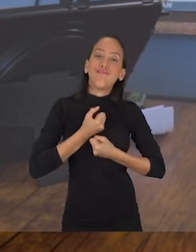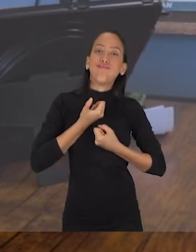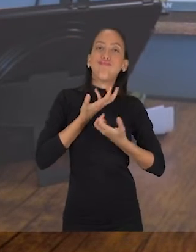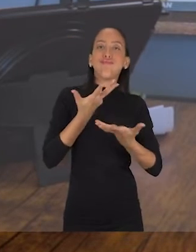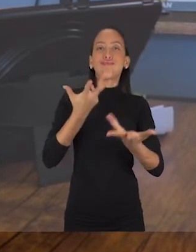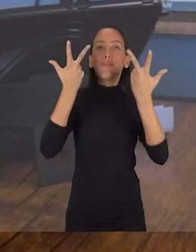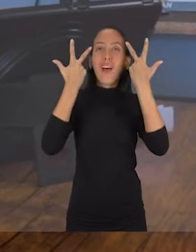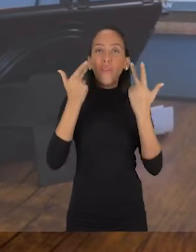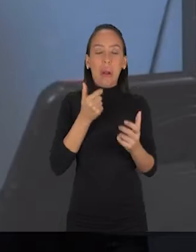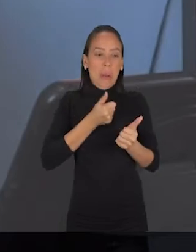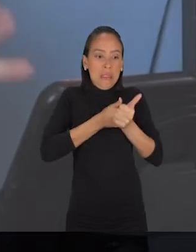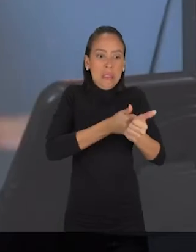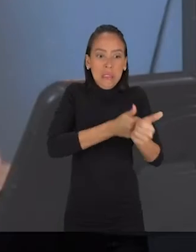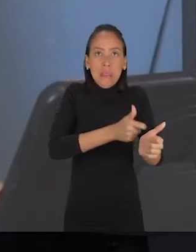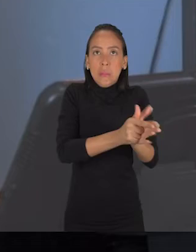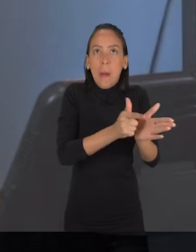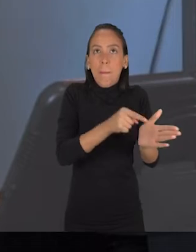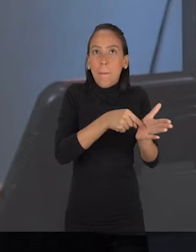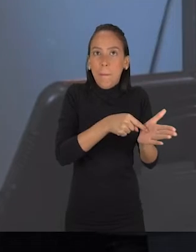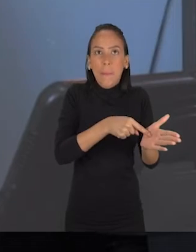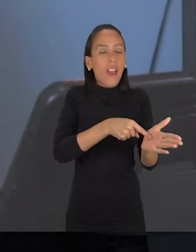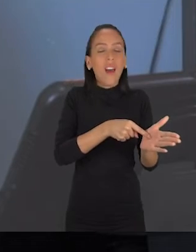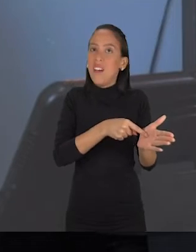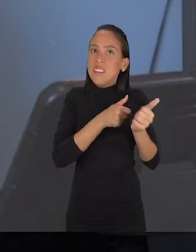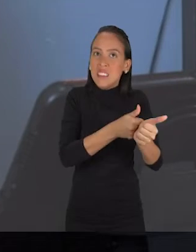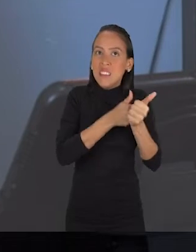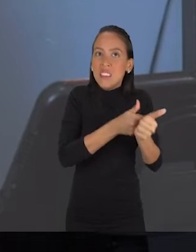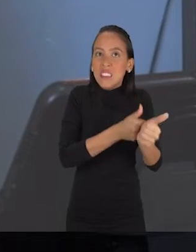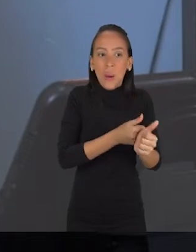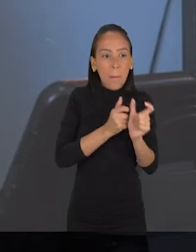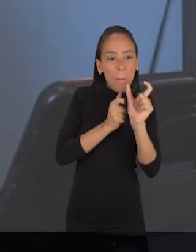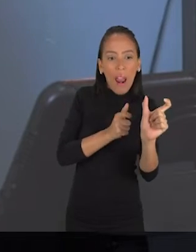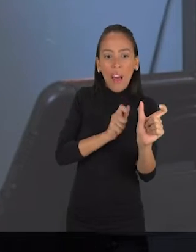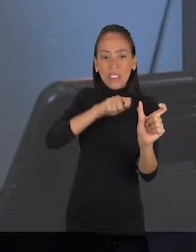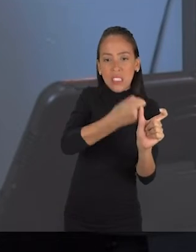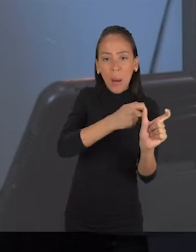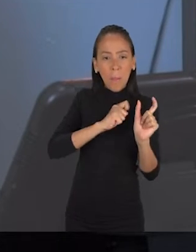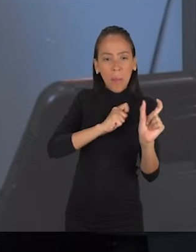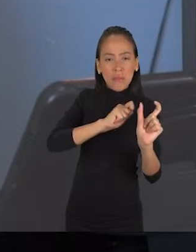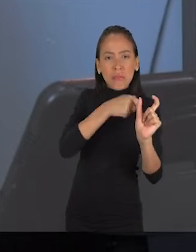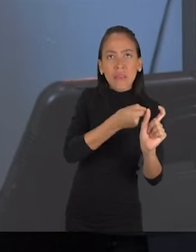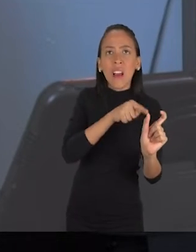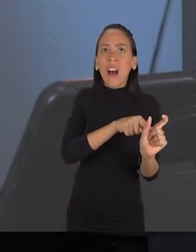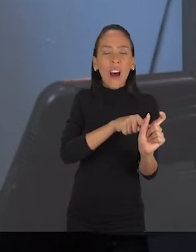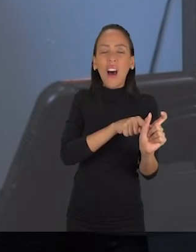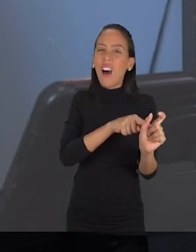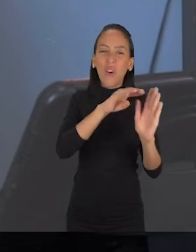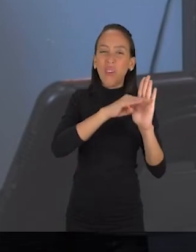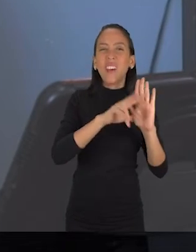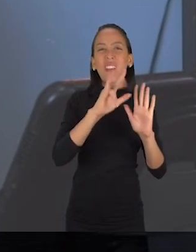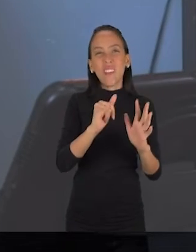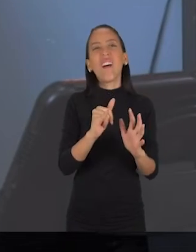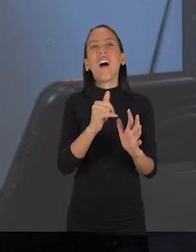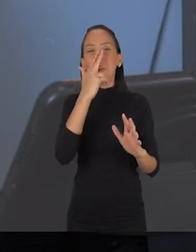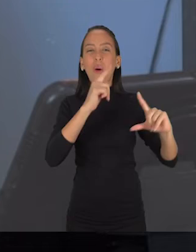e menos você vai ficar preso no papel. Se você se prende no papel, se você ficar preso a uma palavra, o seu texto todo, o seu roteiro todo vai